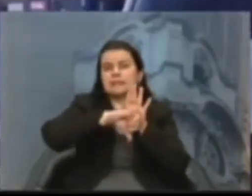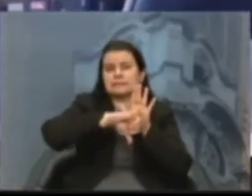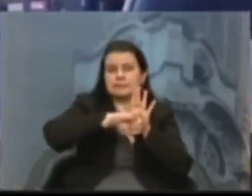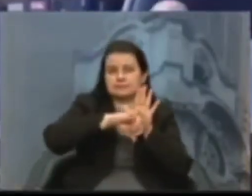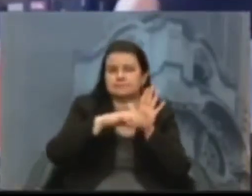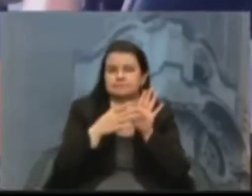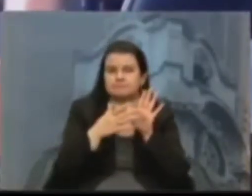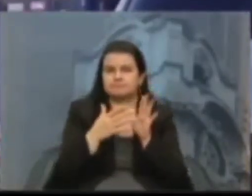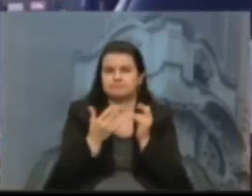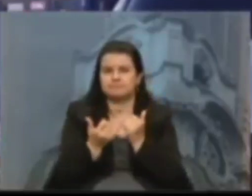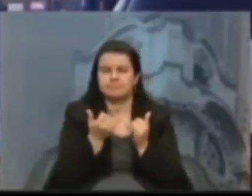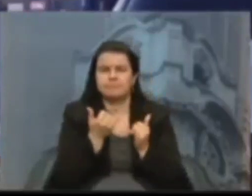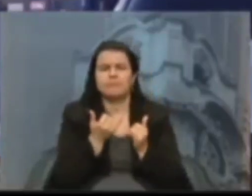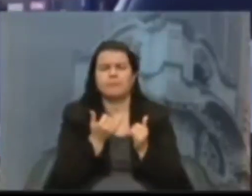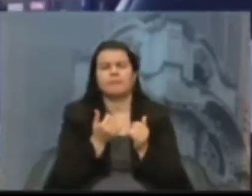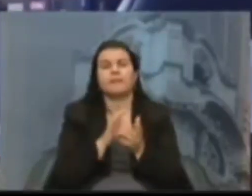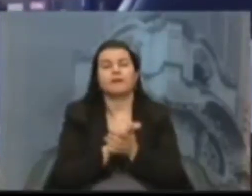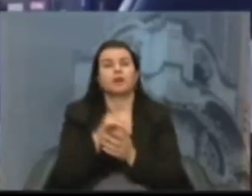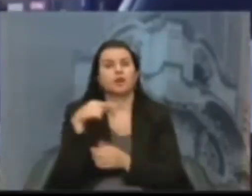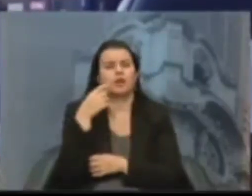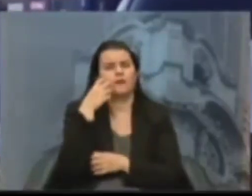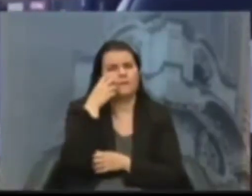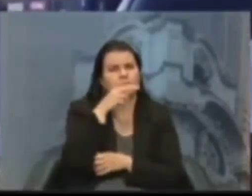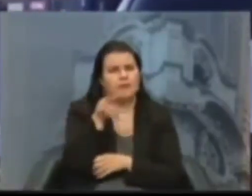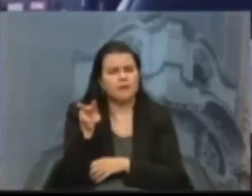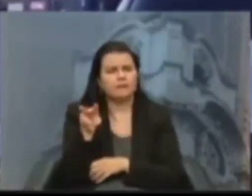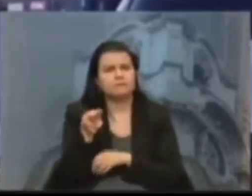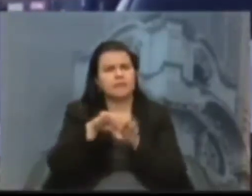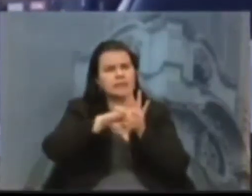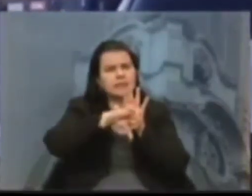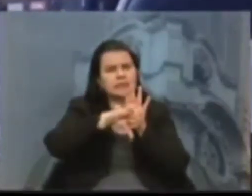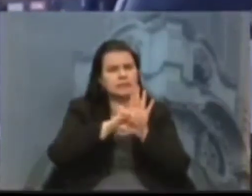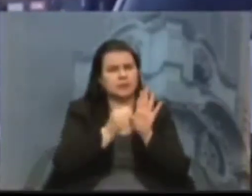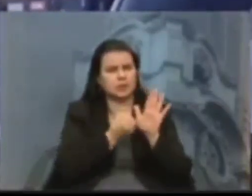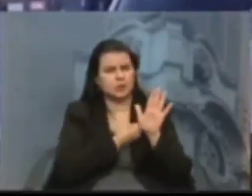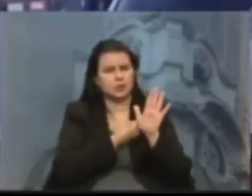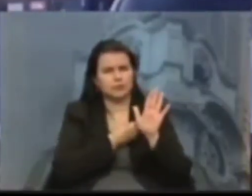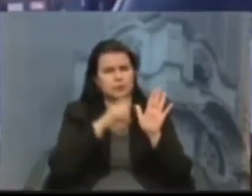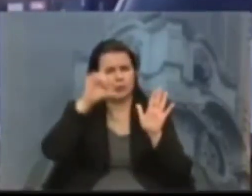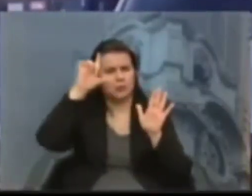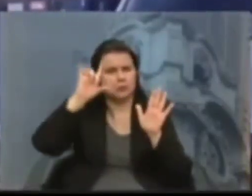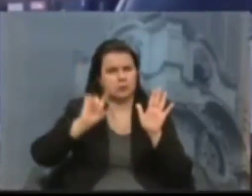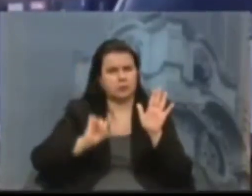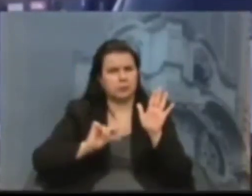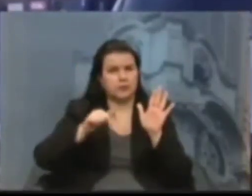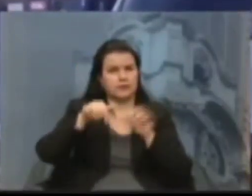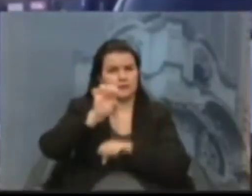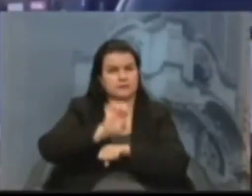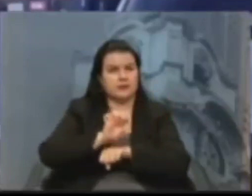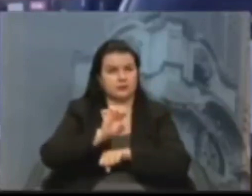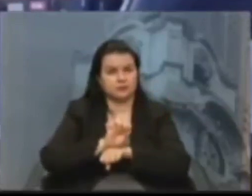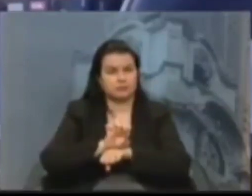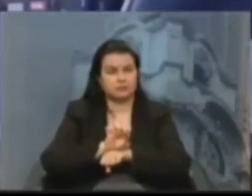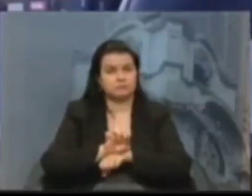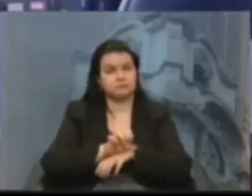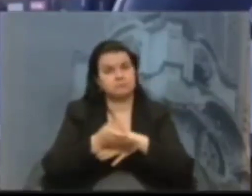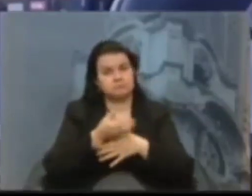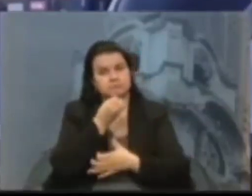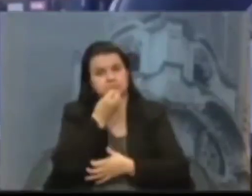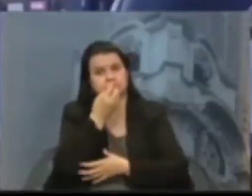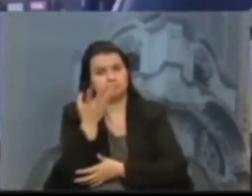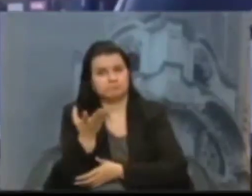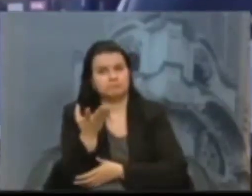Então, ao mesmo tempo em que nós vemos os dados da criminalidade reduzirem drasticamente no Estado, o que é um mérito